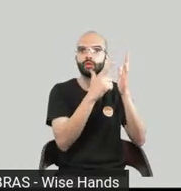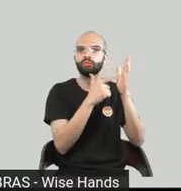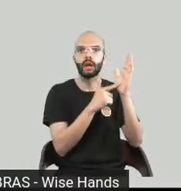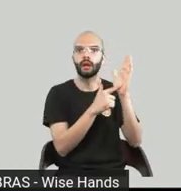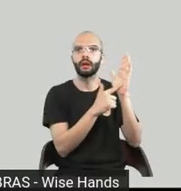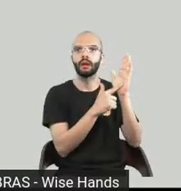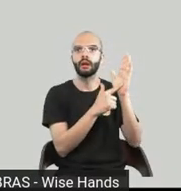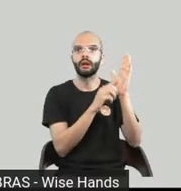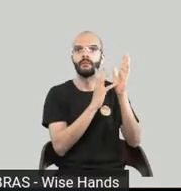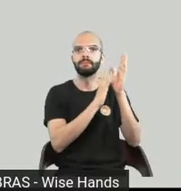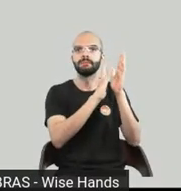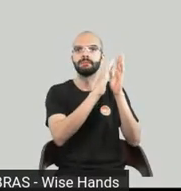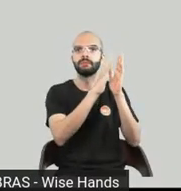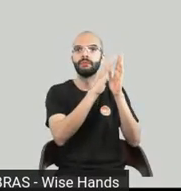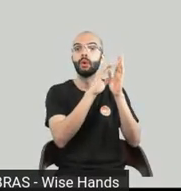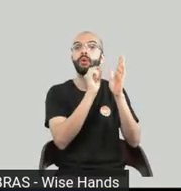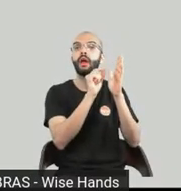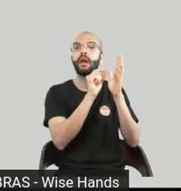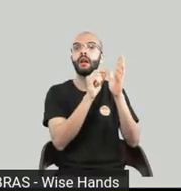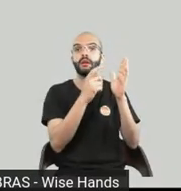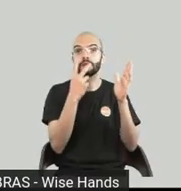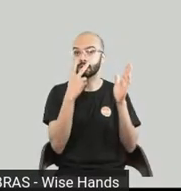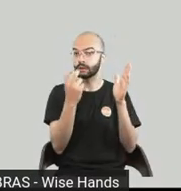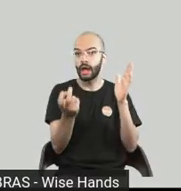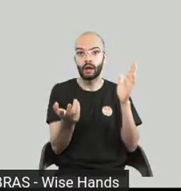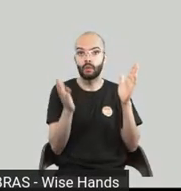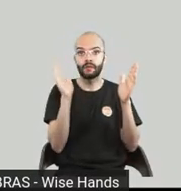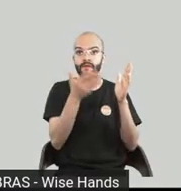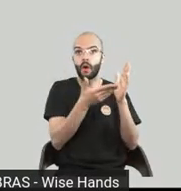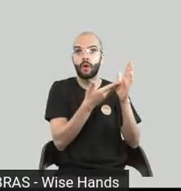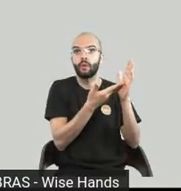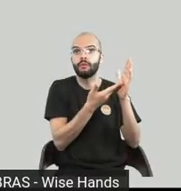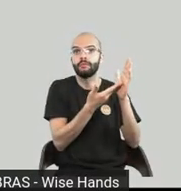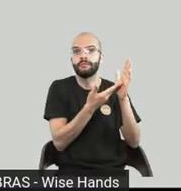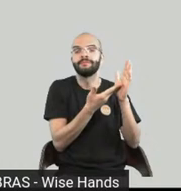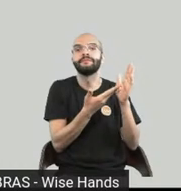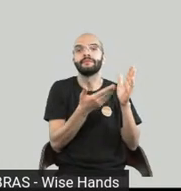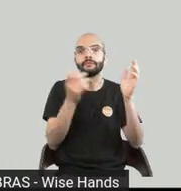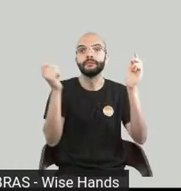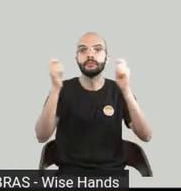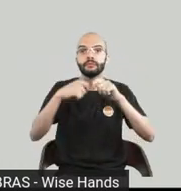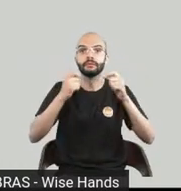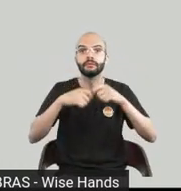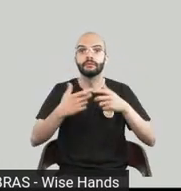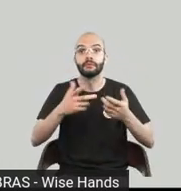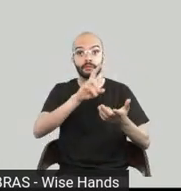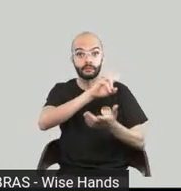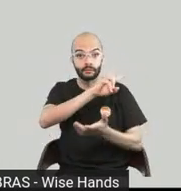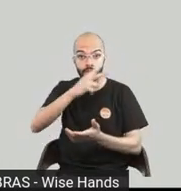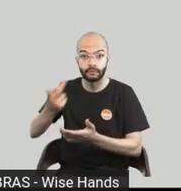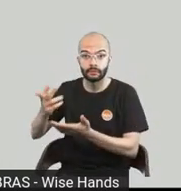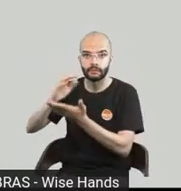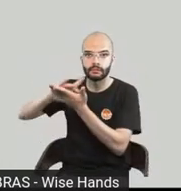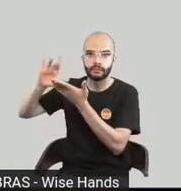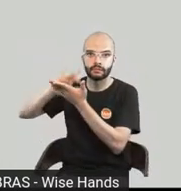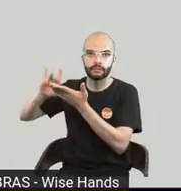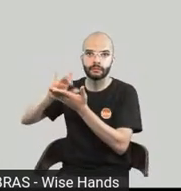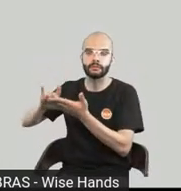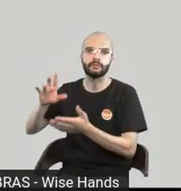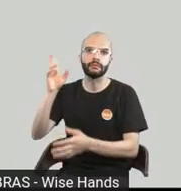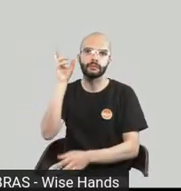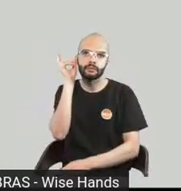conseguiria ter a sensação fazendo ela em alto relevo e para a área do digital fazer uma audiodescrição bem